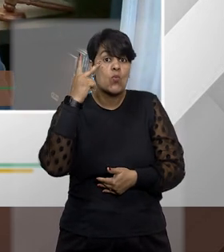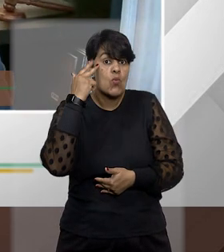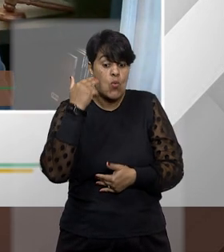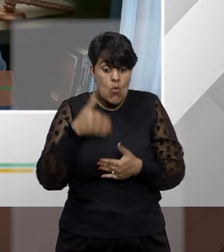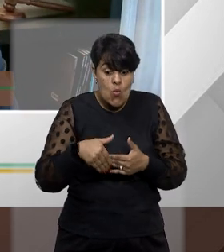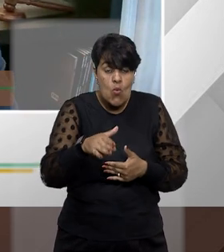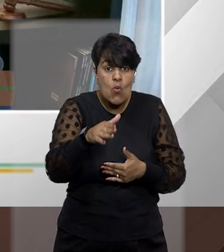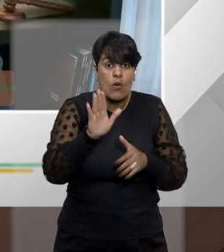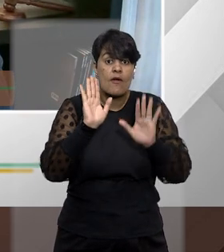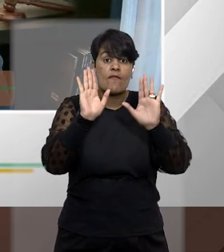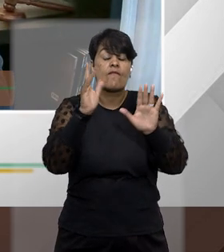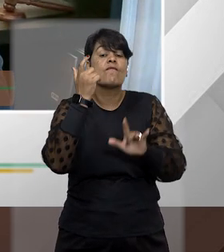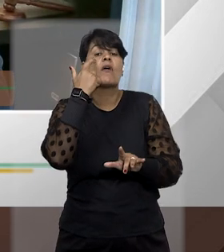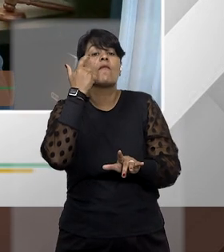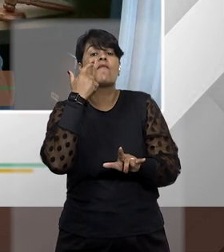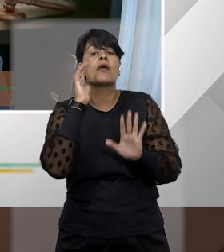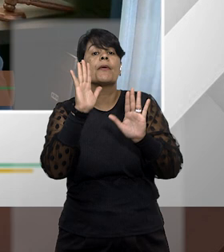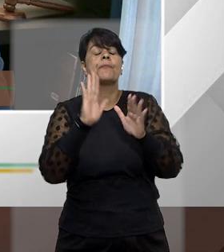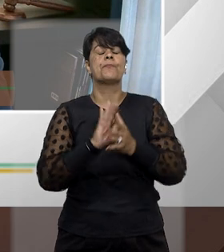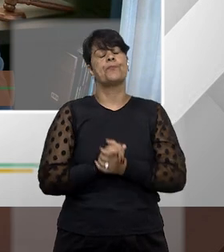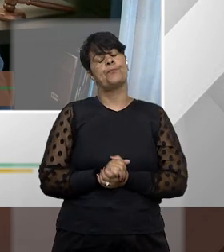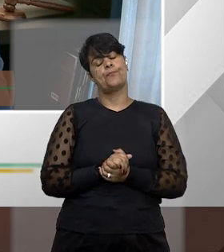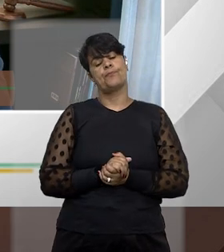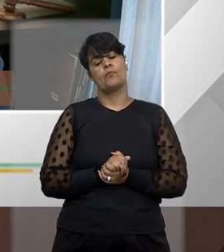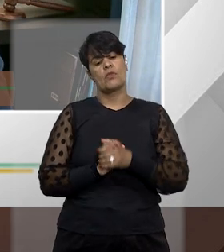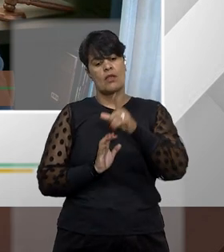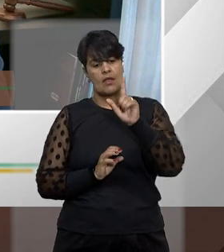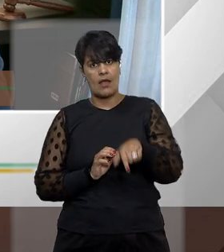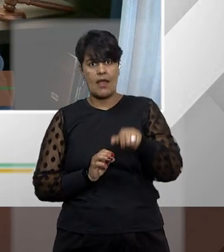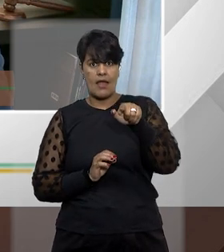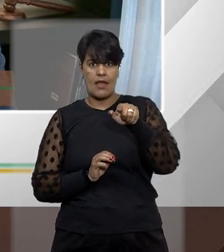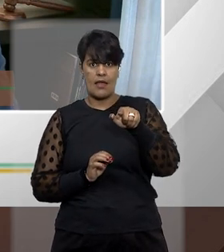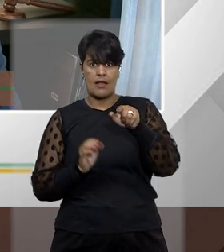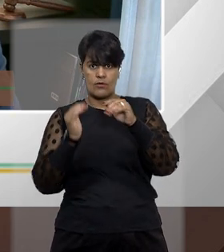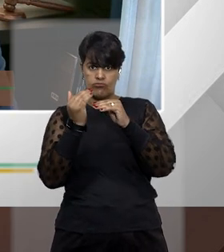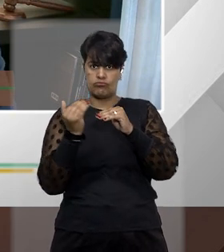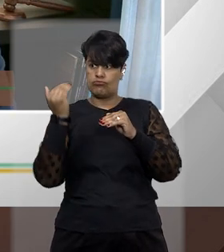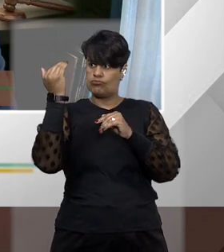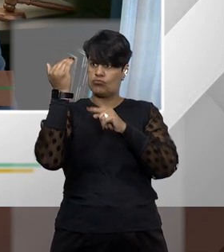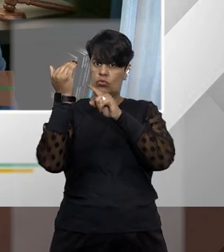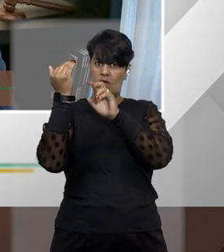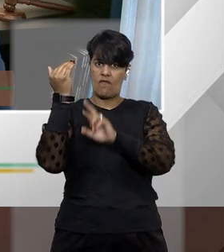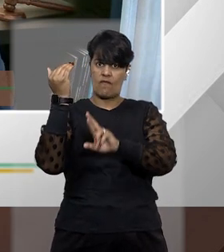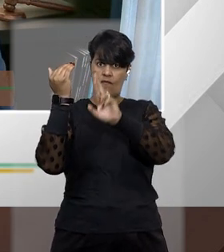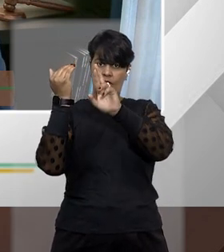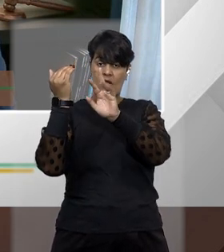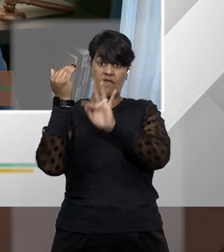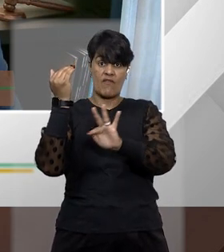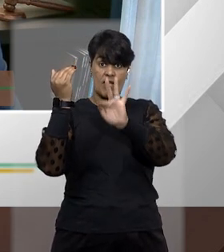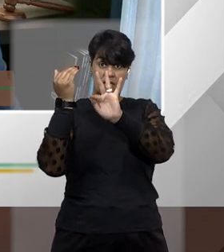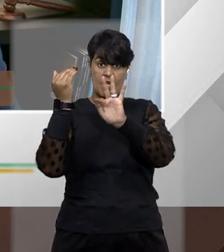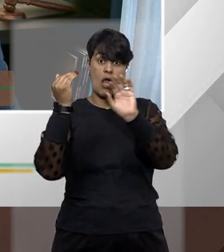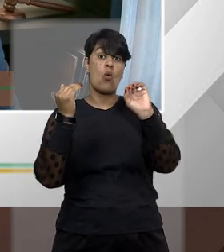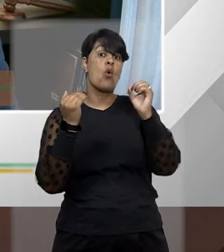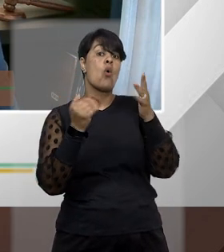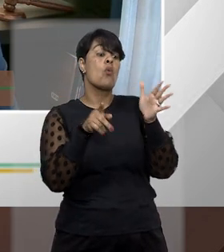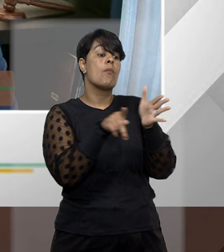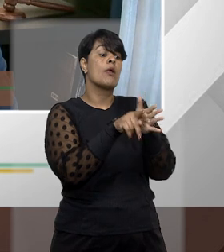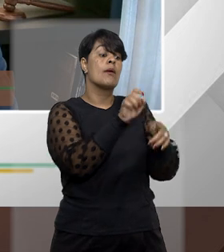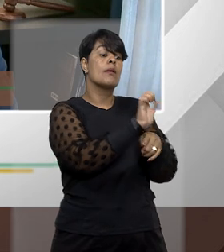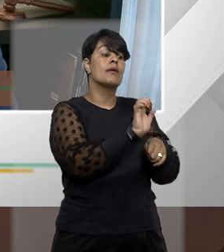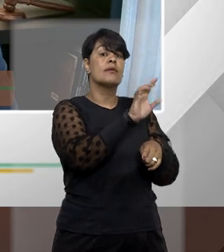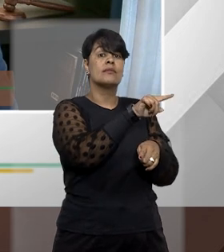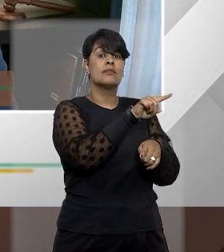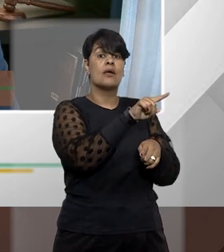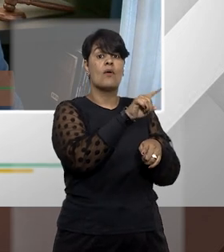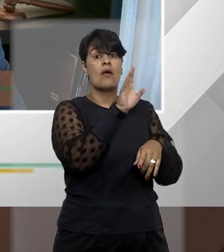nem trabalhista vamos ver se é uma autoridade federal ou se é uma autoridade local que a autoridade local pode